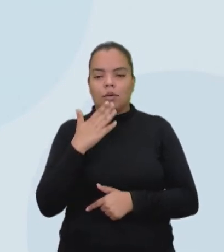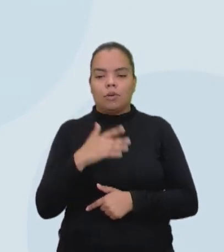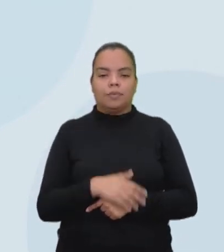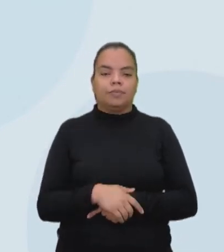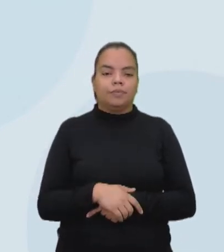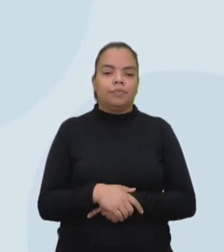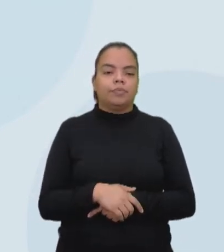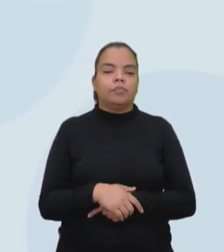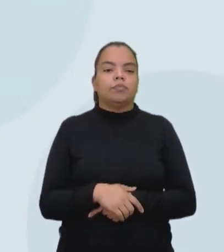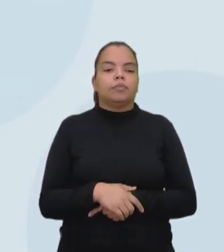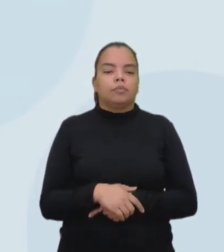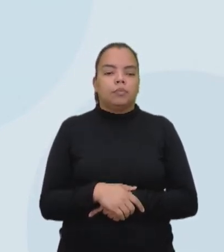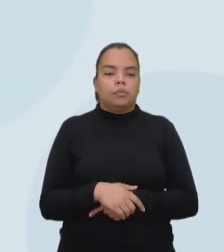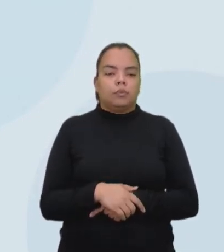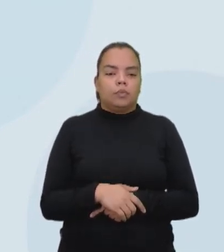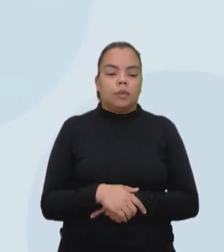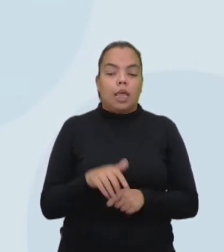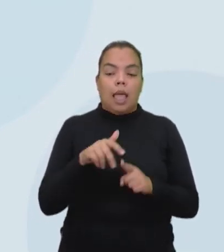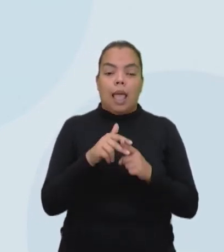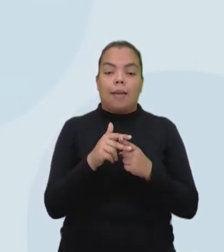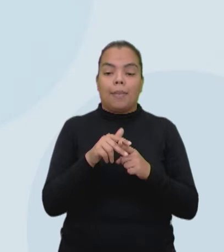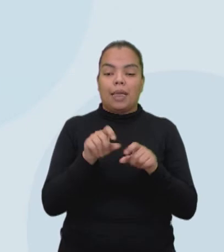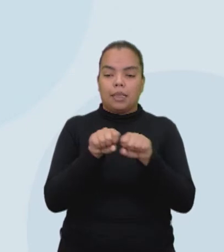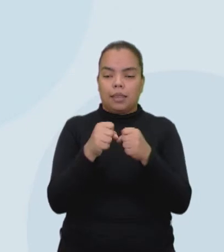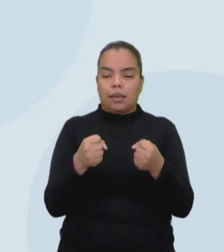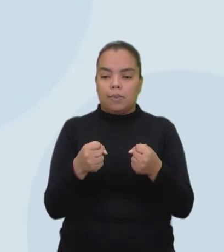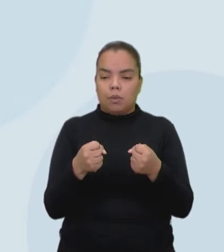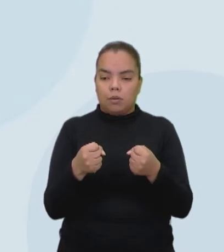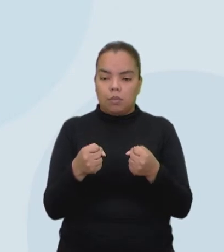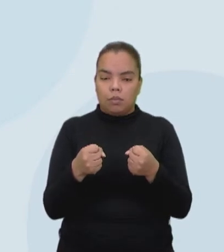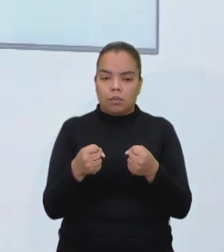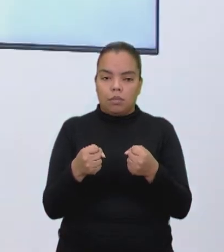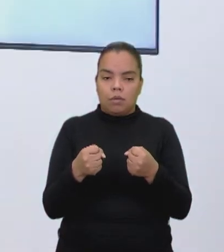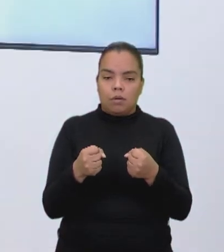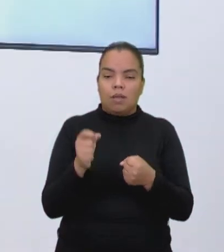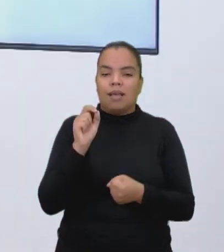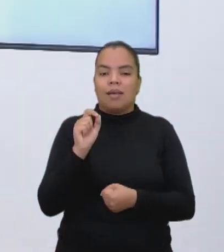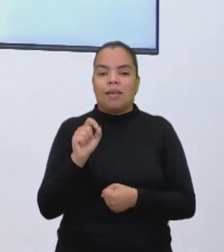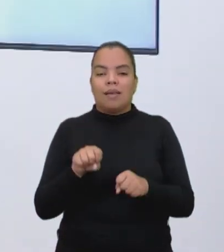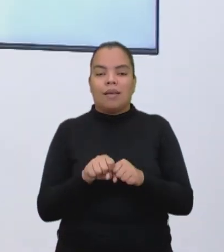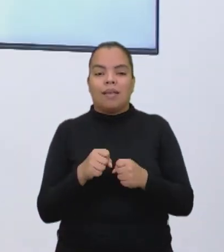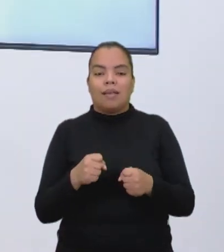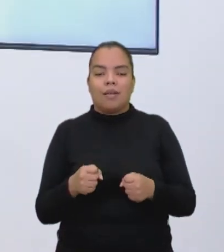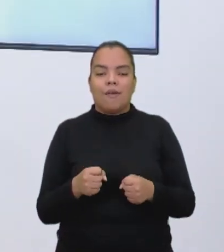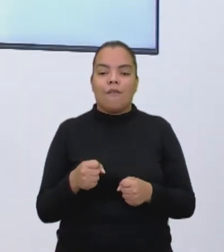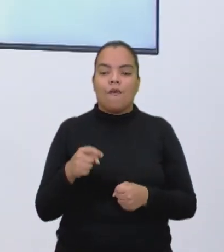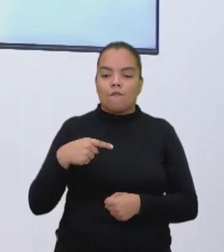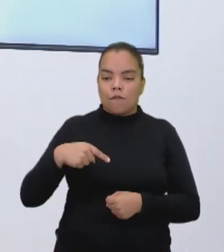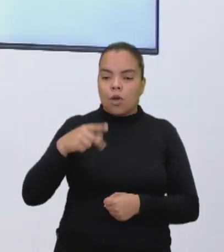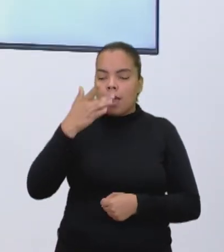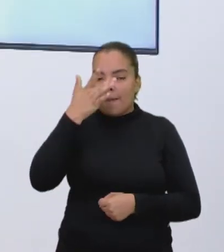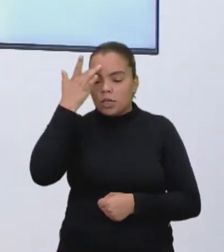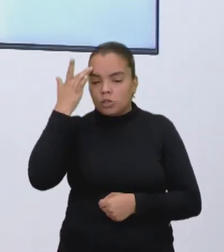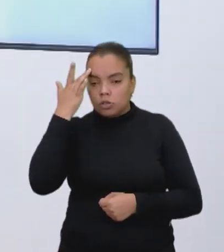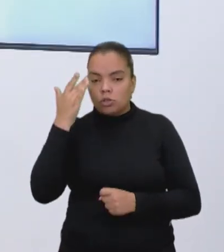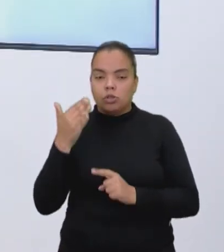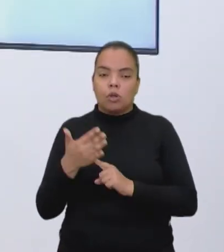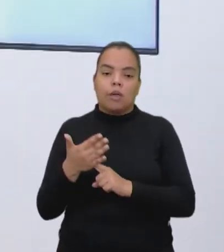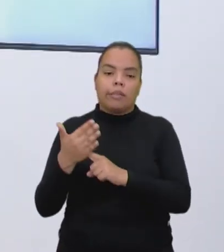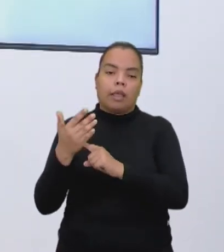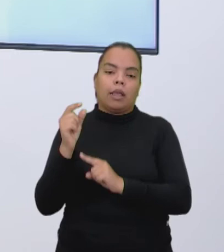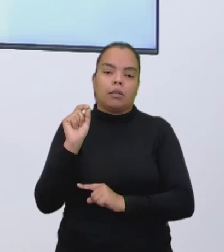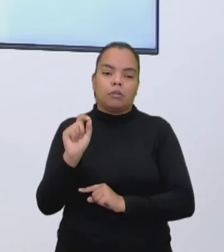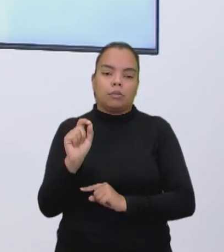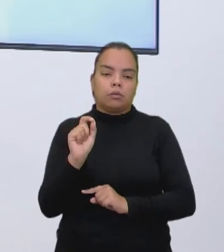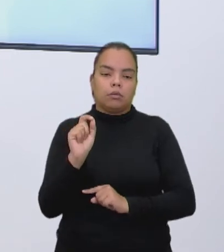Na situação 2, a máquina de café quebrou. E a máquina de café quebrou. Foi um técnico lá e esse técnico